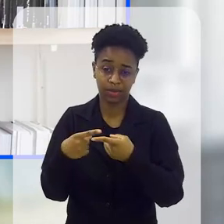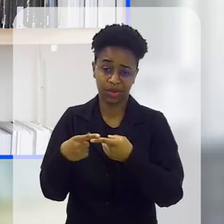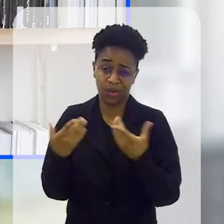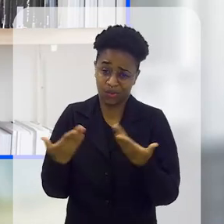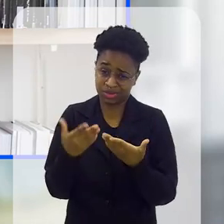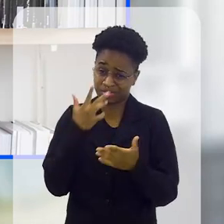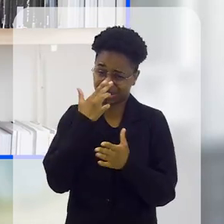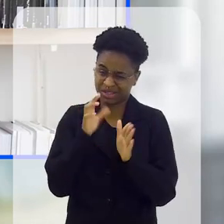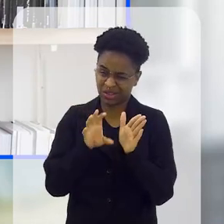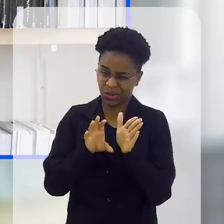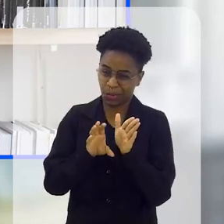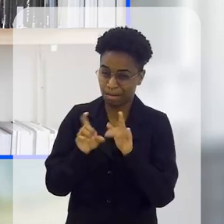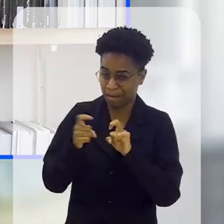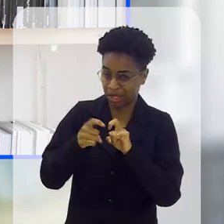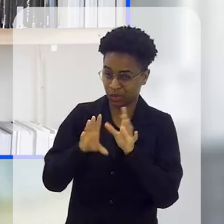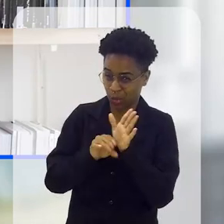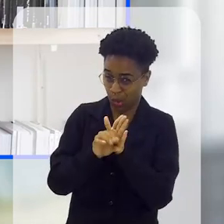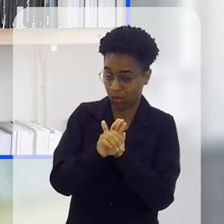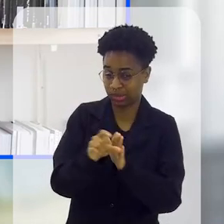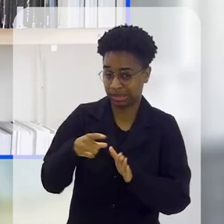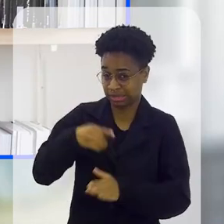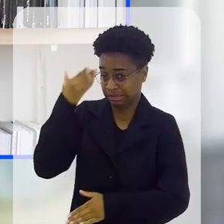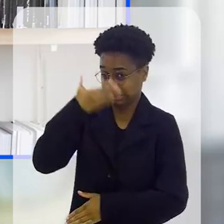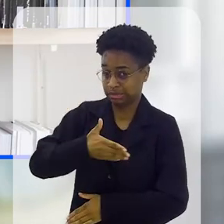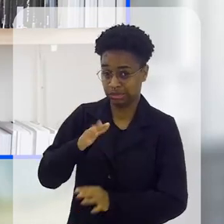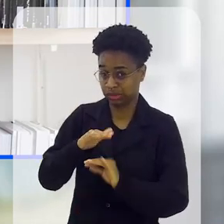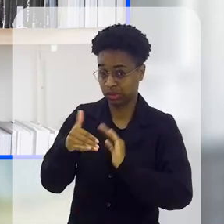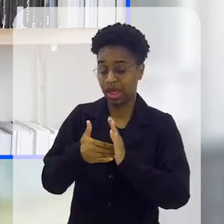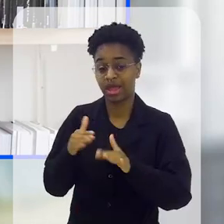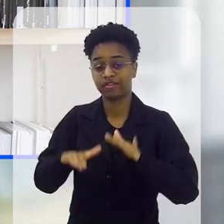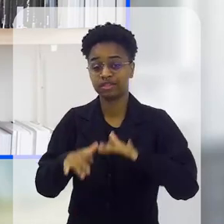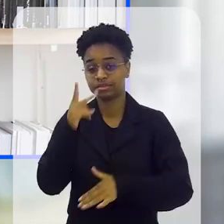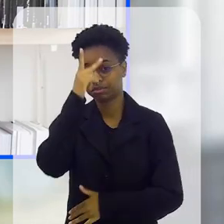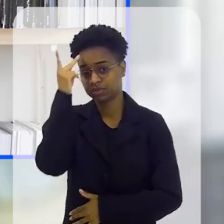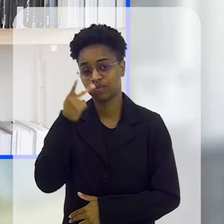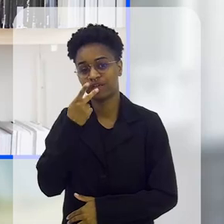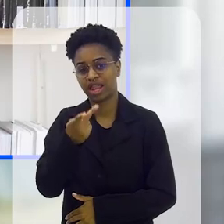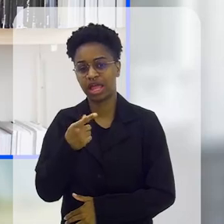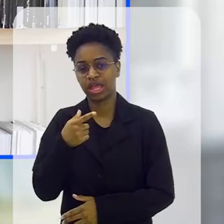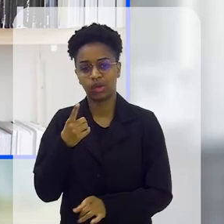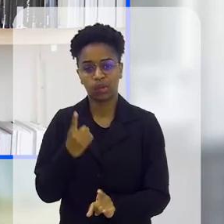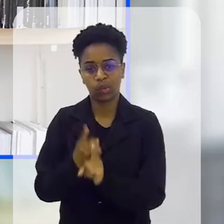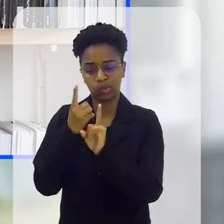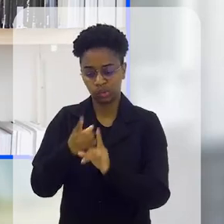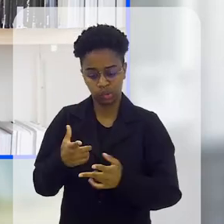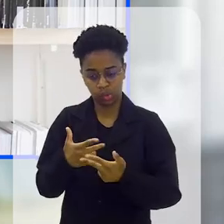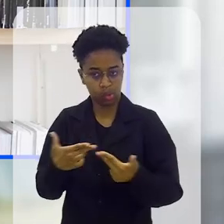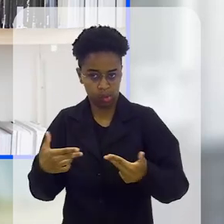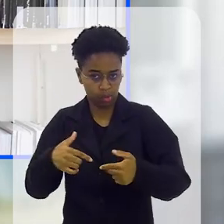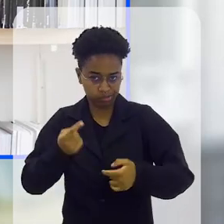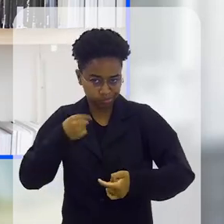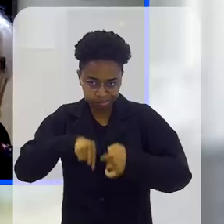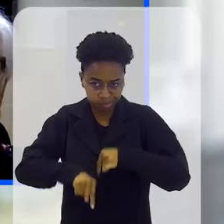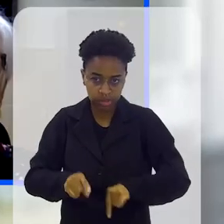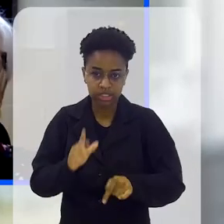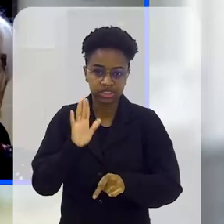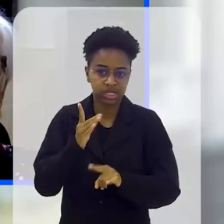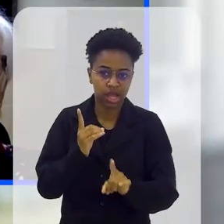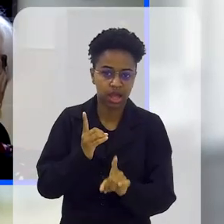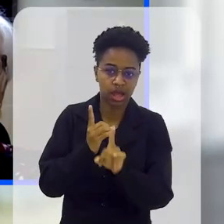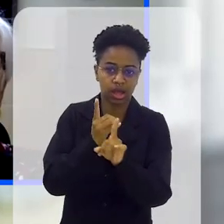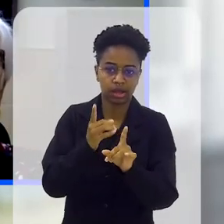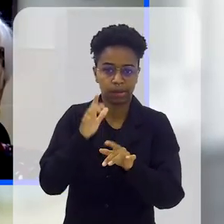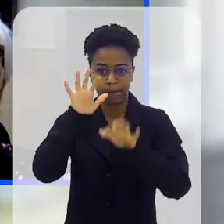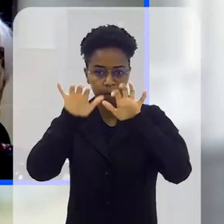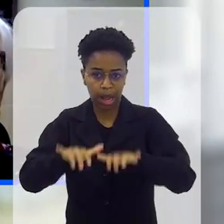doutor Google, vamos dizer assim, ele está presente em tudo, né? Então, às vezes a pessoa tem um... achou um nódulo, achou alguma coisa, já joga